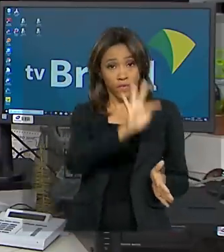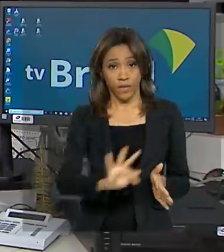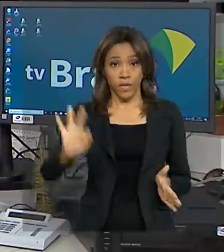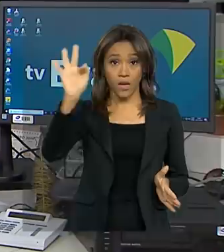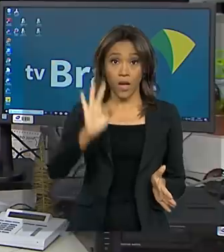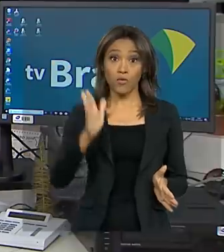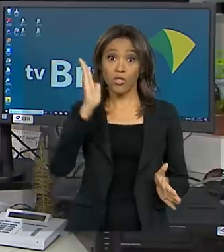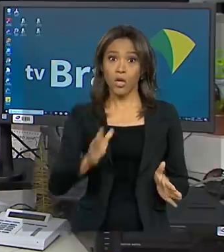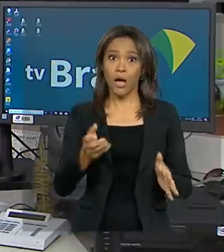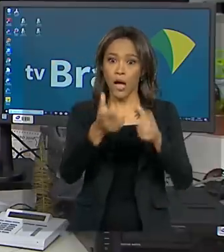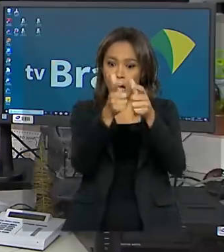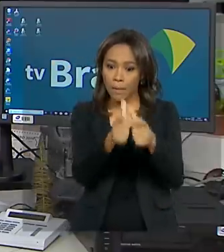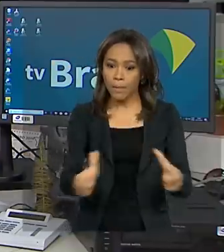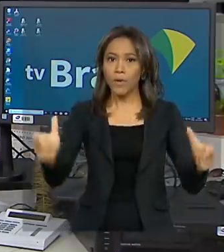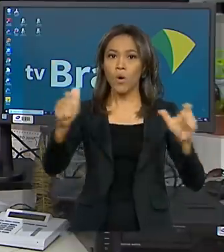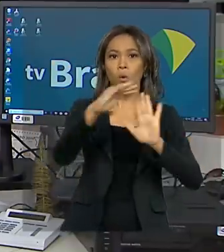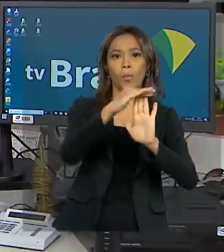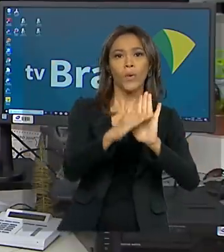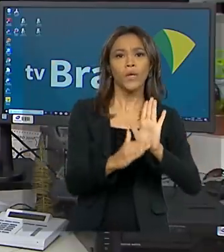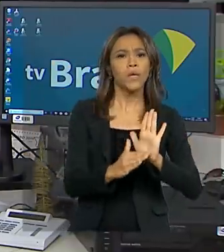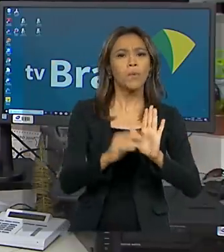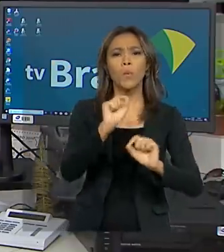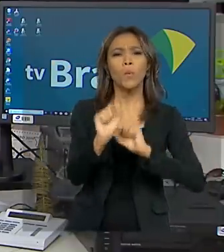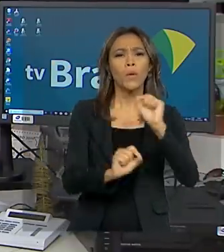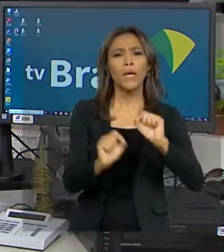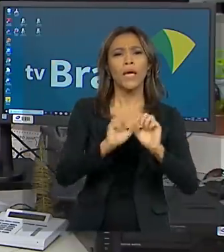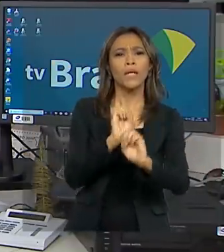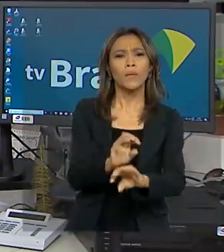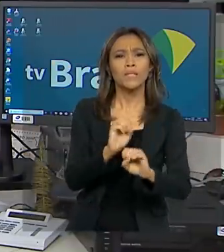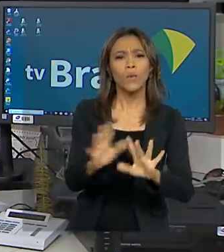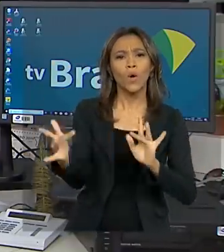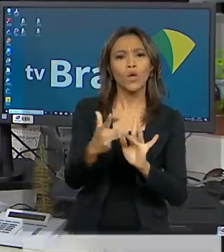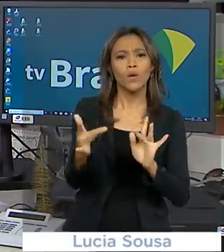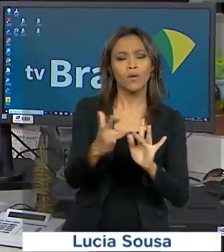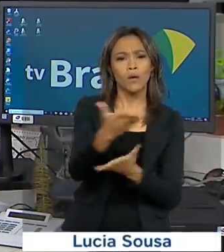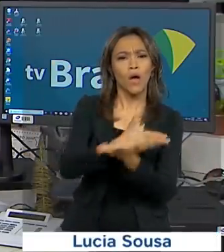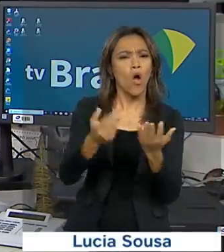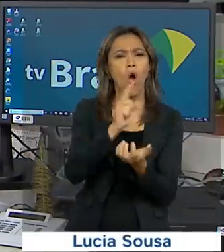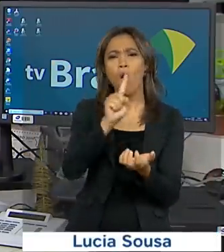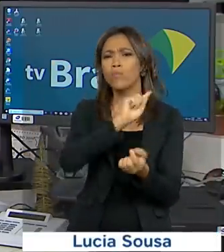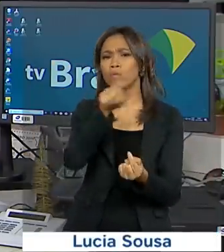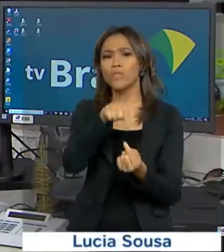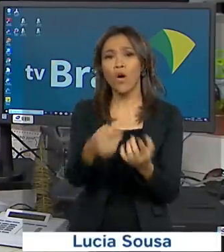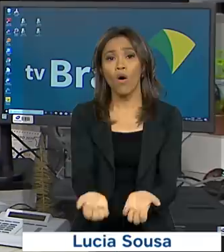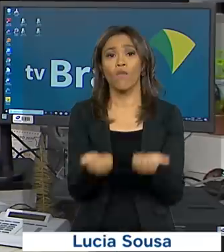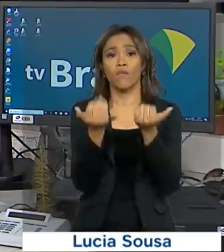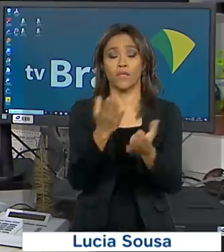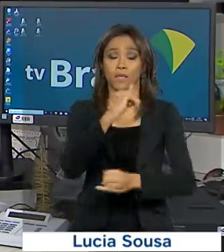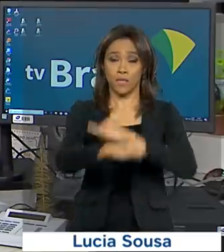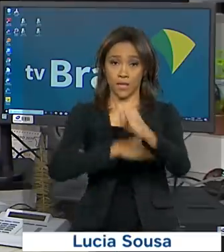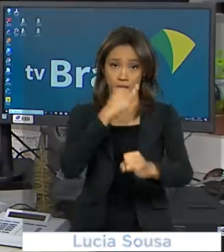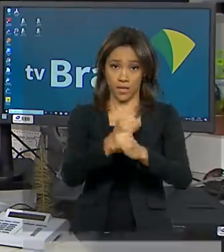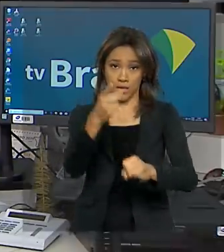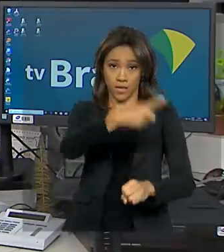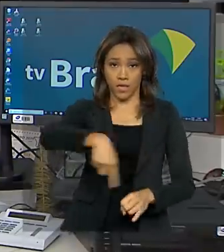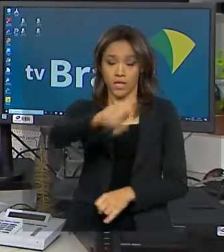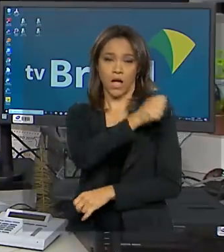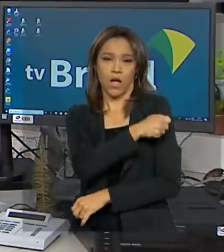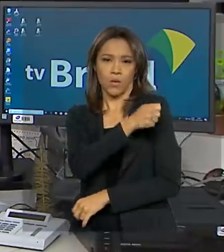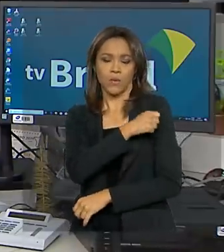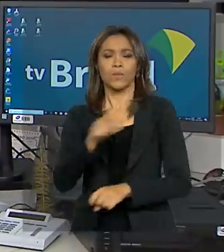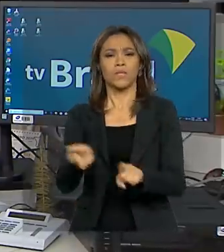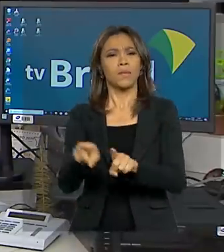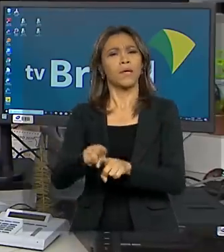ampliação do programa Educação Conectada, que pretende oferecer internet banda larga para alunos e professores de escolas